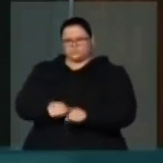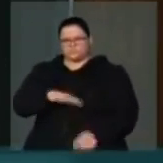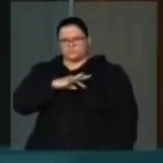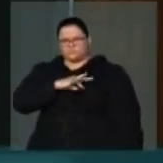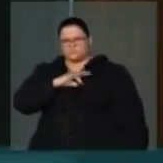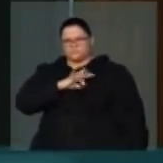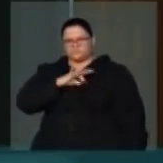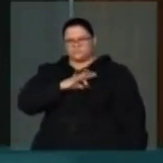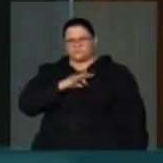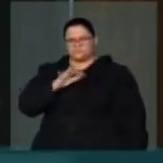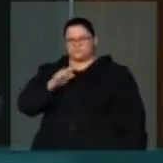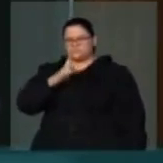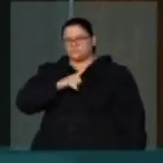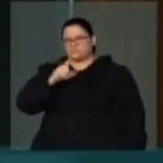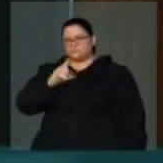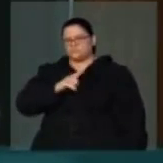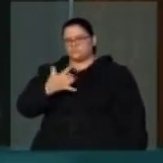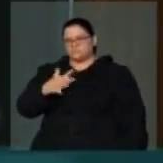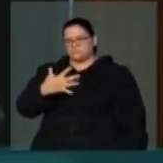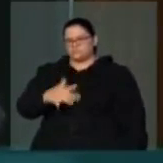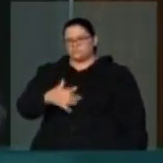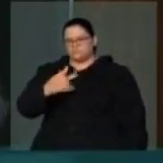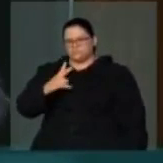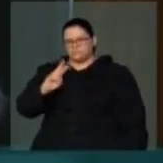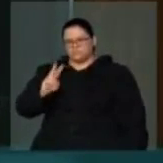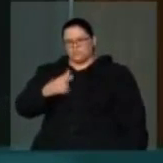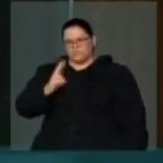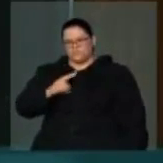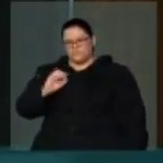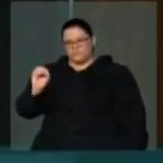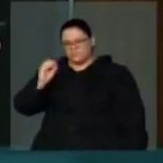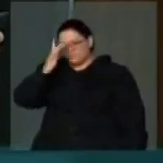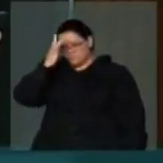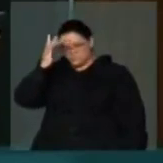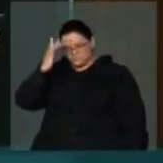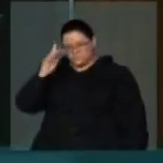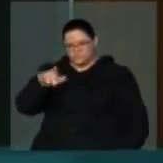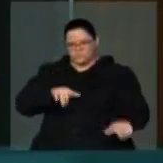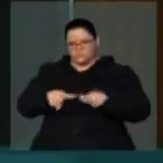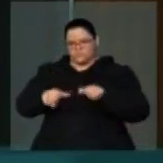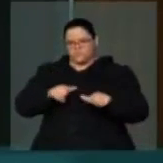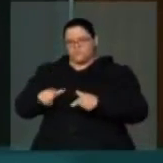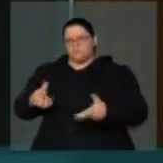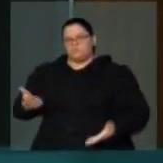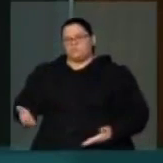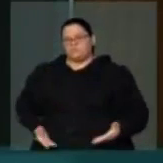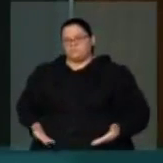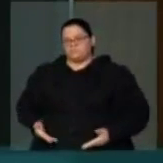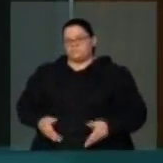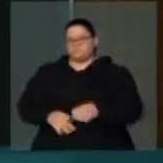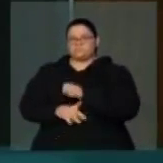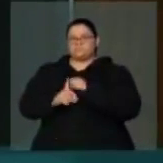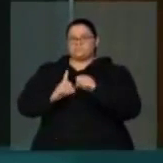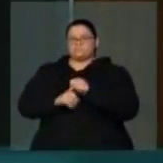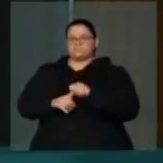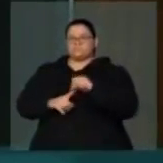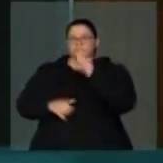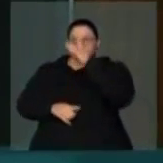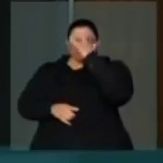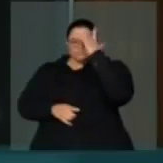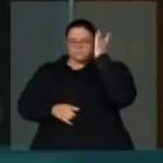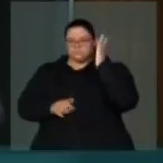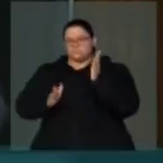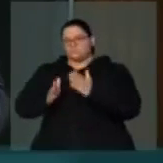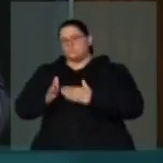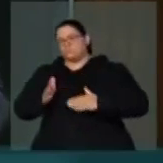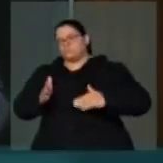São cerca de 2 mil funcionários que trabalham ali prestando esse serviço à sociedade. Pessoas de todo o